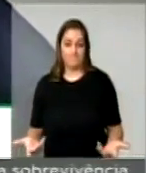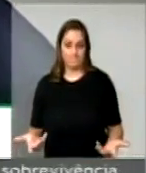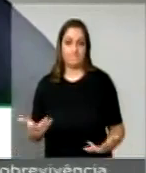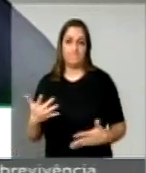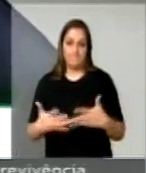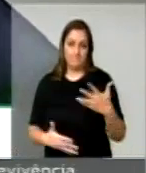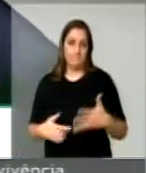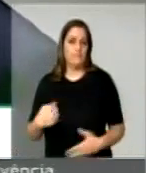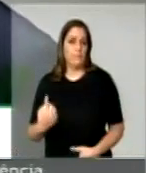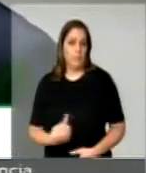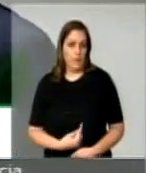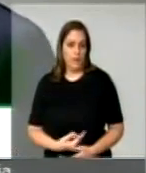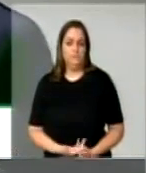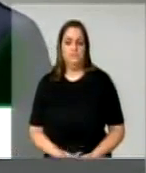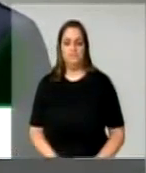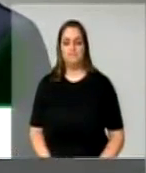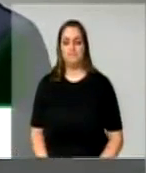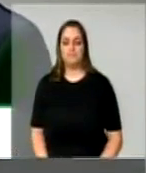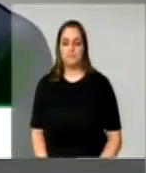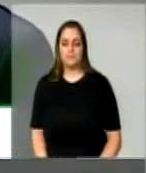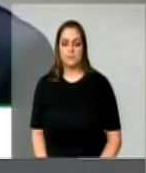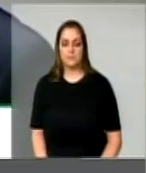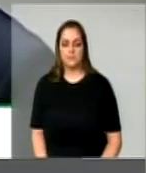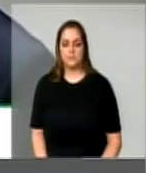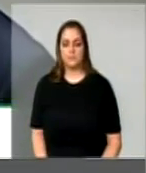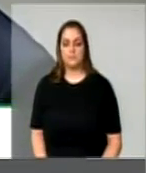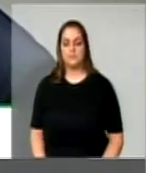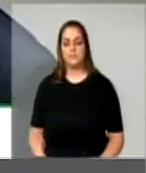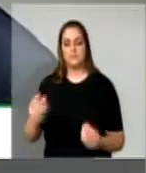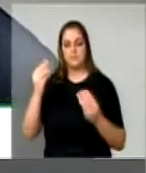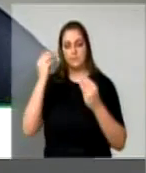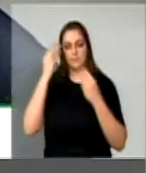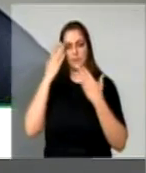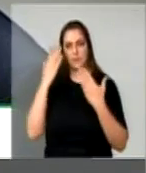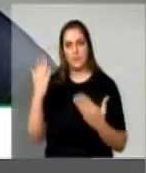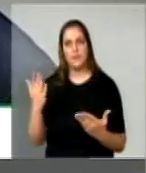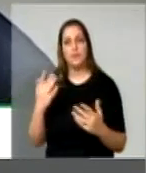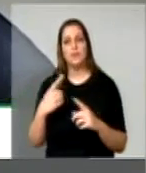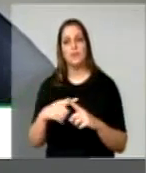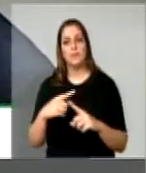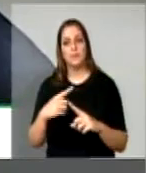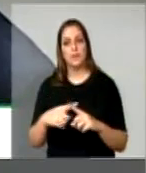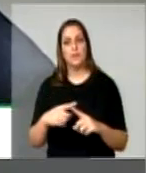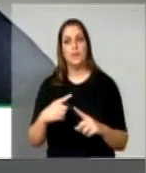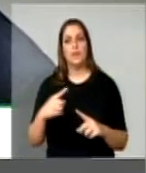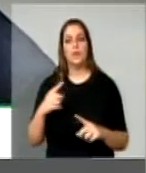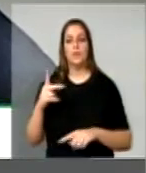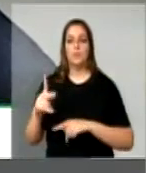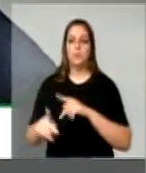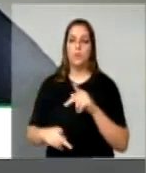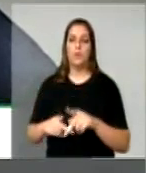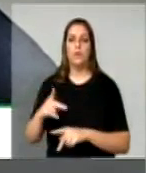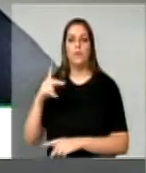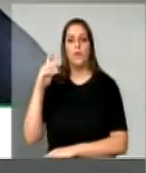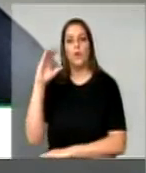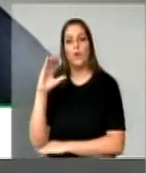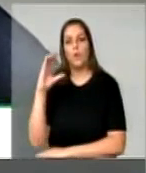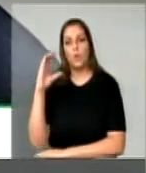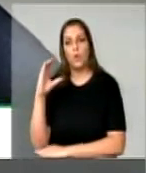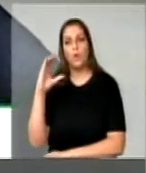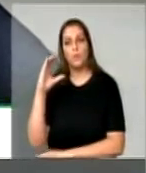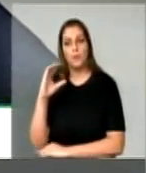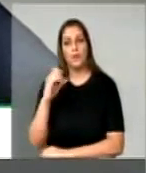todos. Primeiro, uma reciprocidade de todo o agradecimento que o povo brasileiro sempre tem que prestar ao povo colombiano pelo que fez ao Brasil